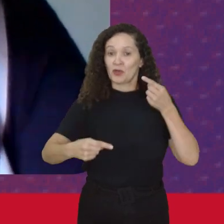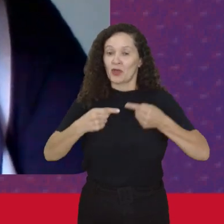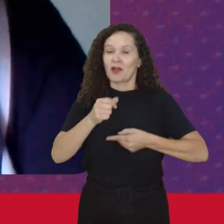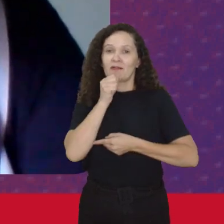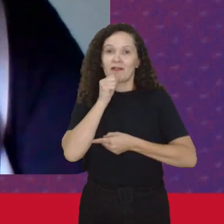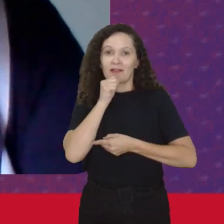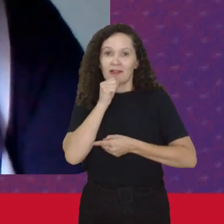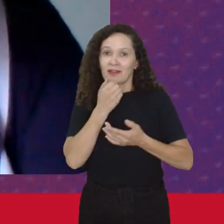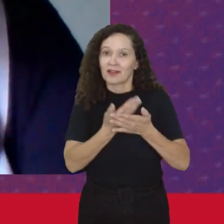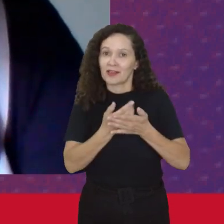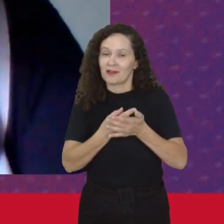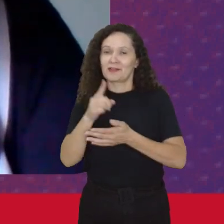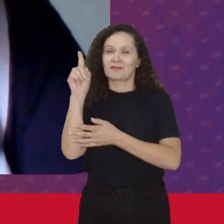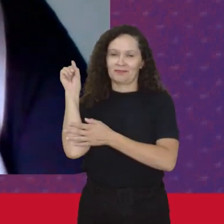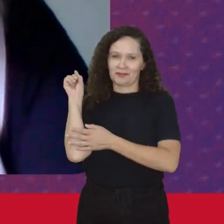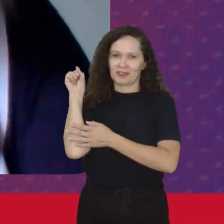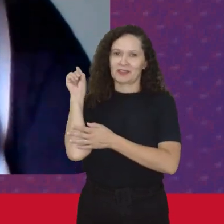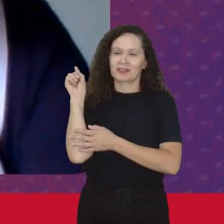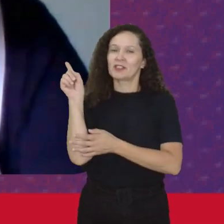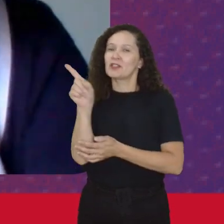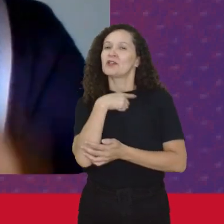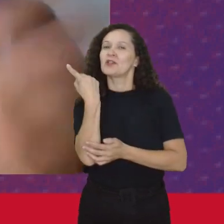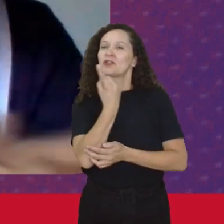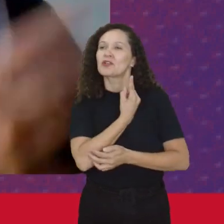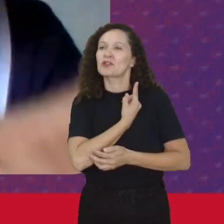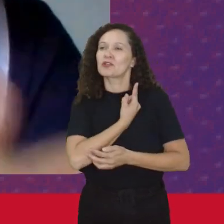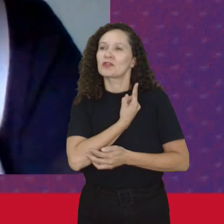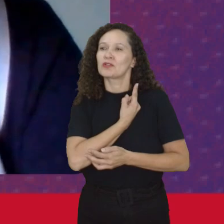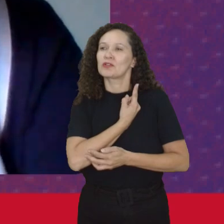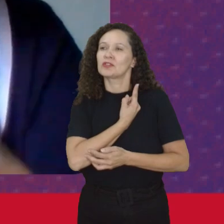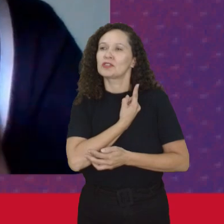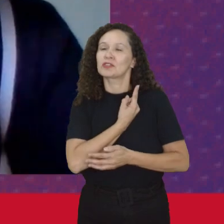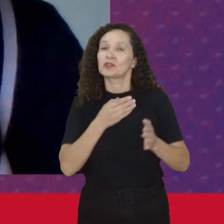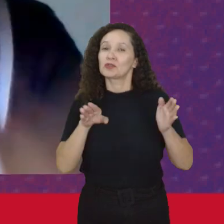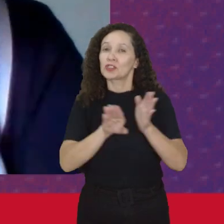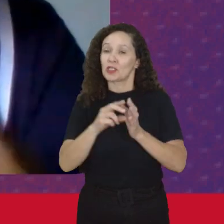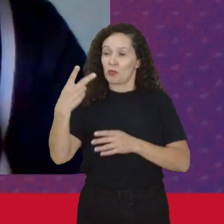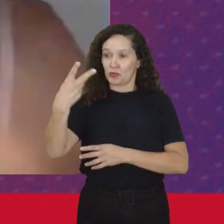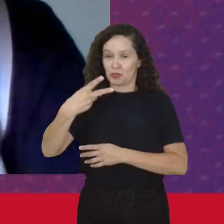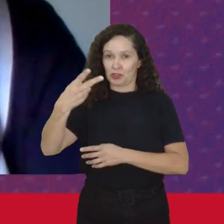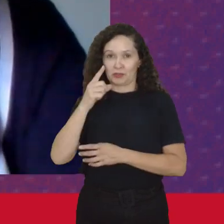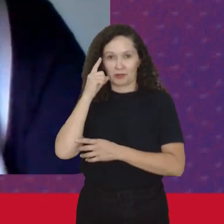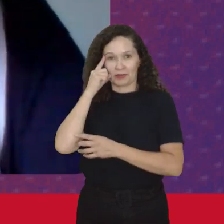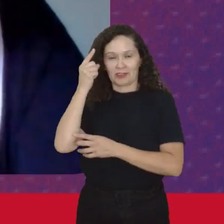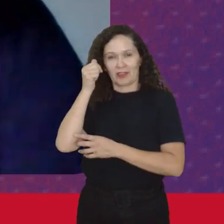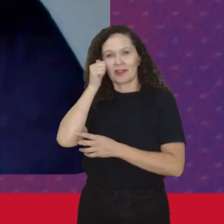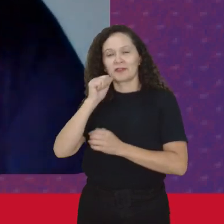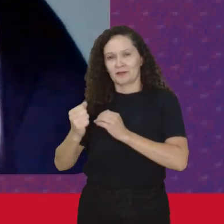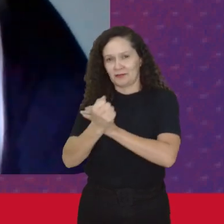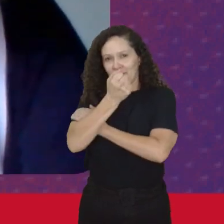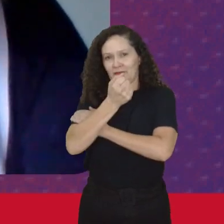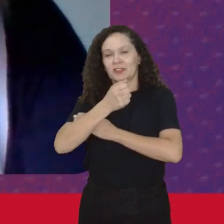aula passada É que nós tivemos Lá no início Da segunda onda Todo aquele processo Grande de mobilização De